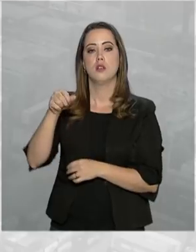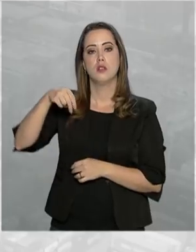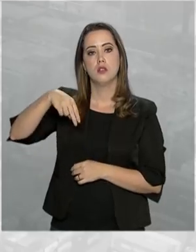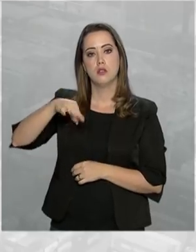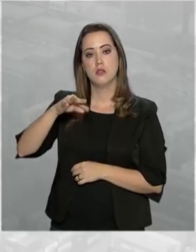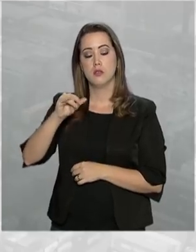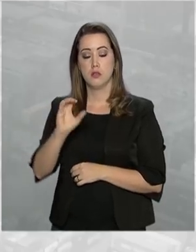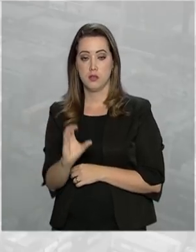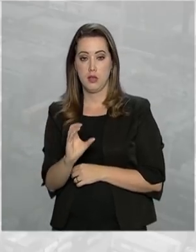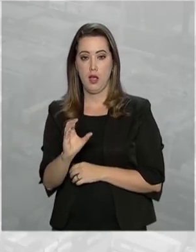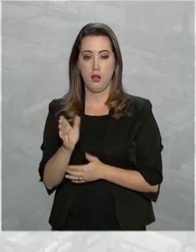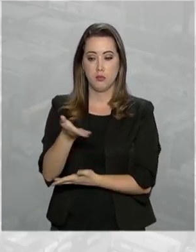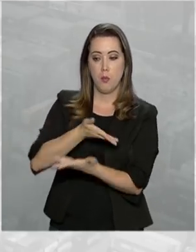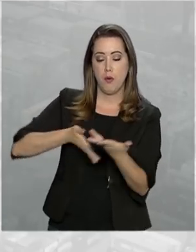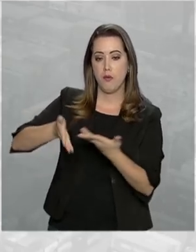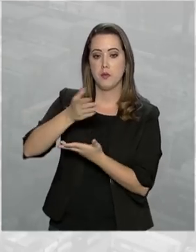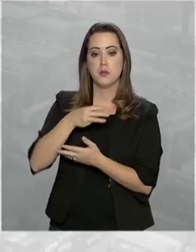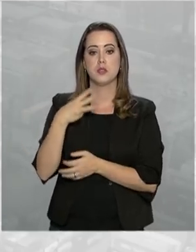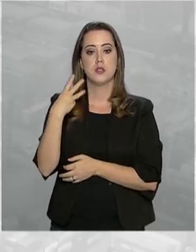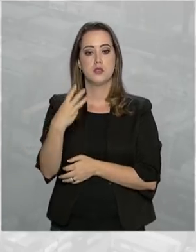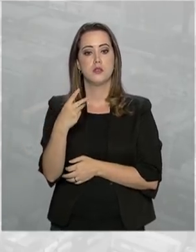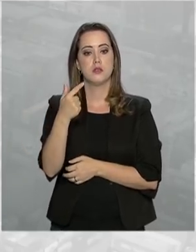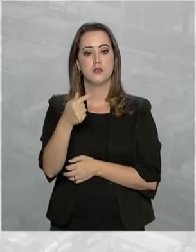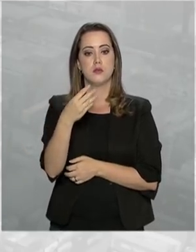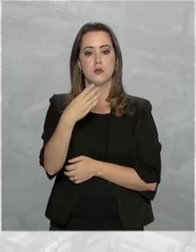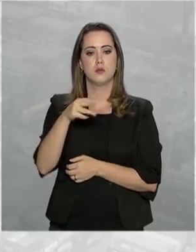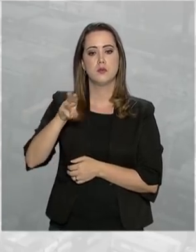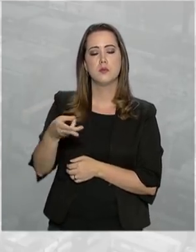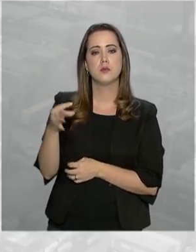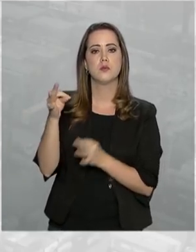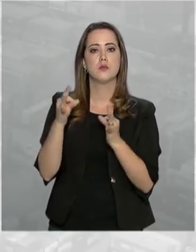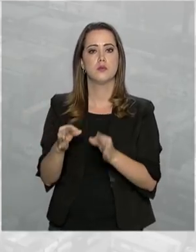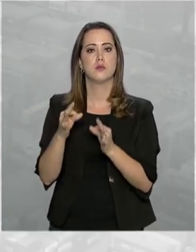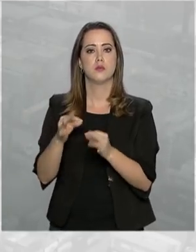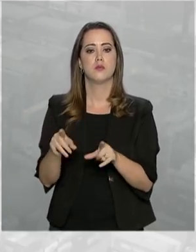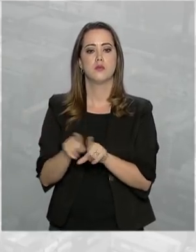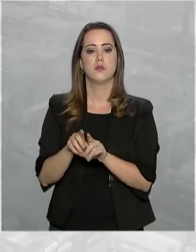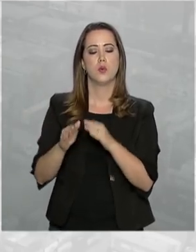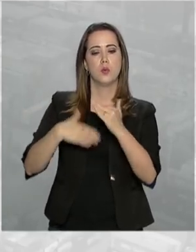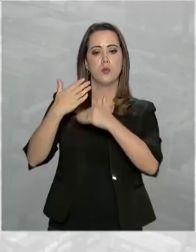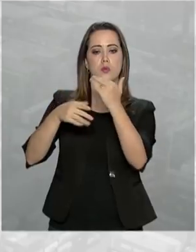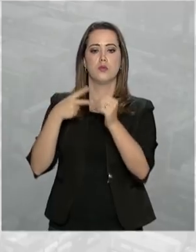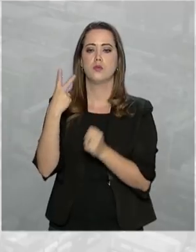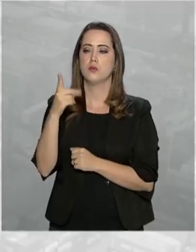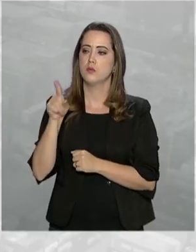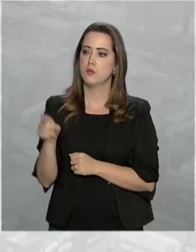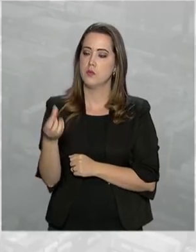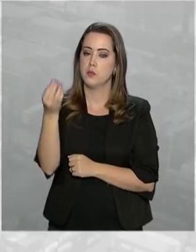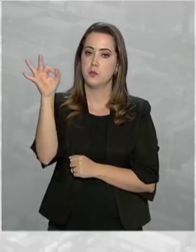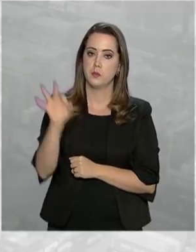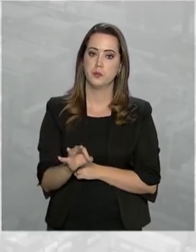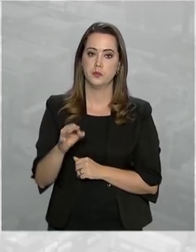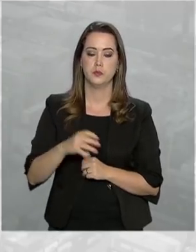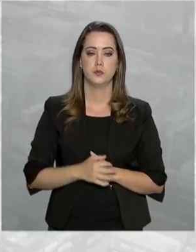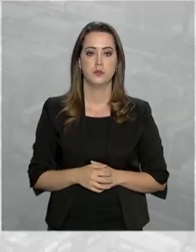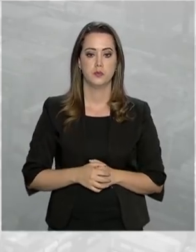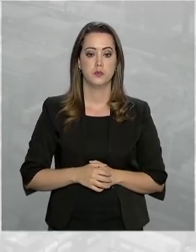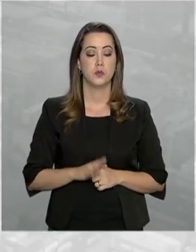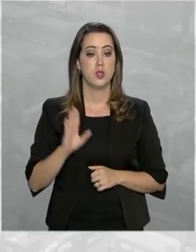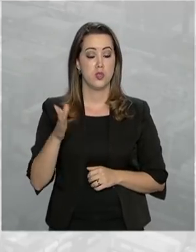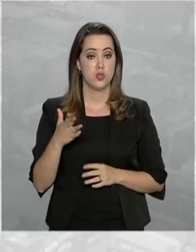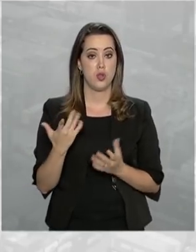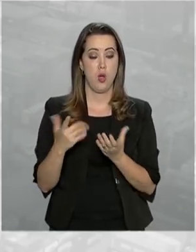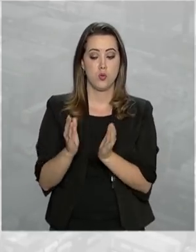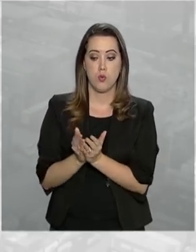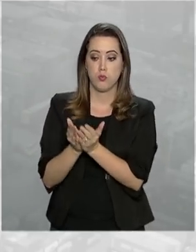os portos públicos movimentaram 374 milhões de toneladas, um aumento de 2,6%. Já os